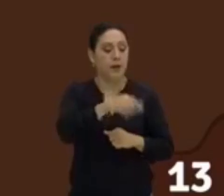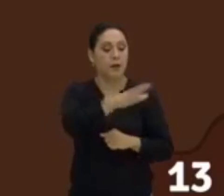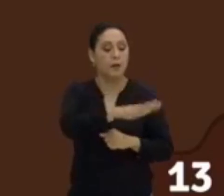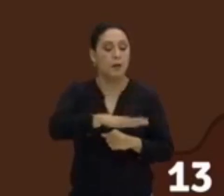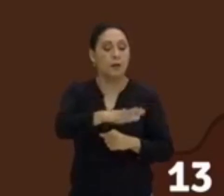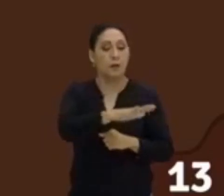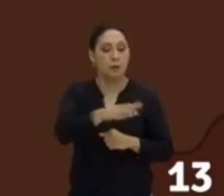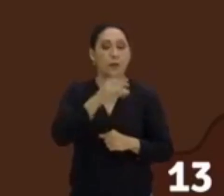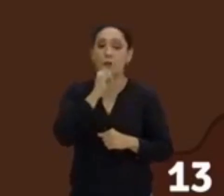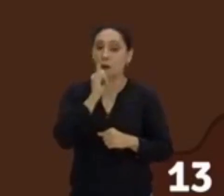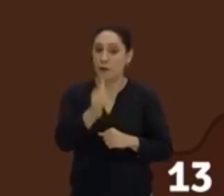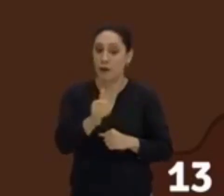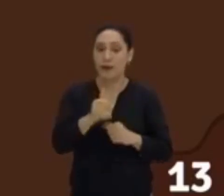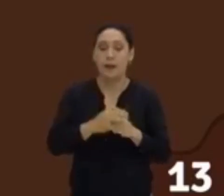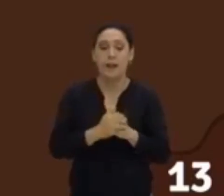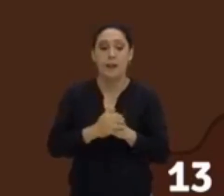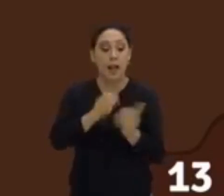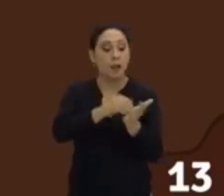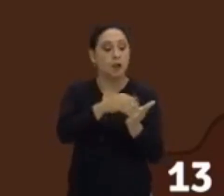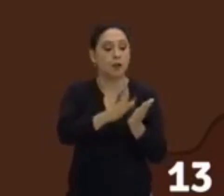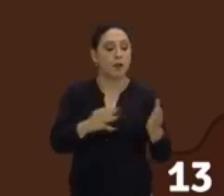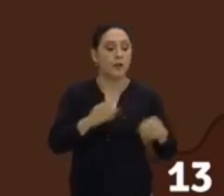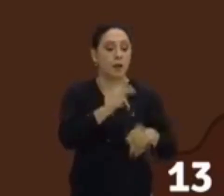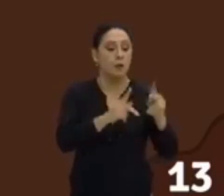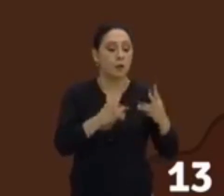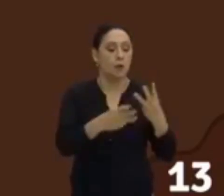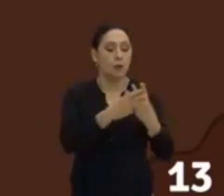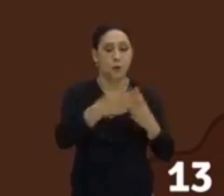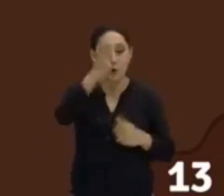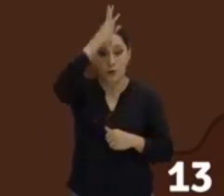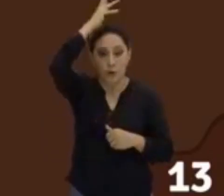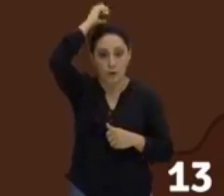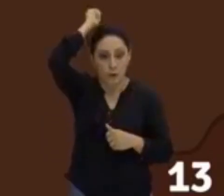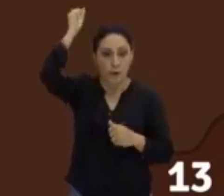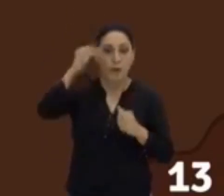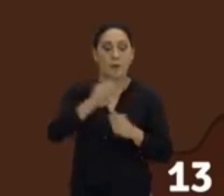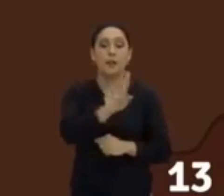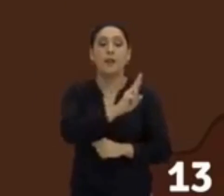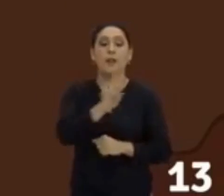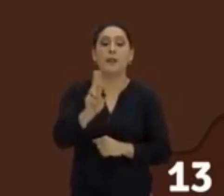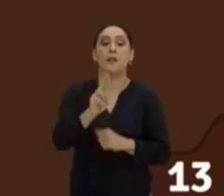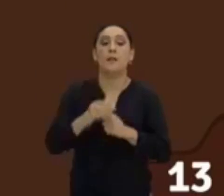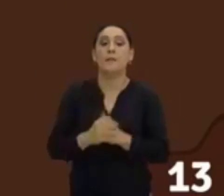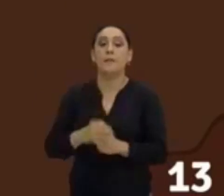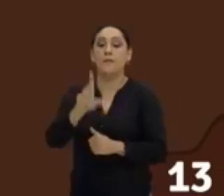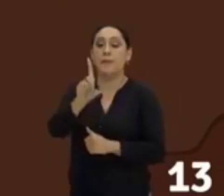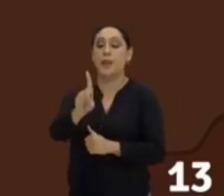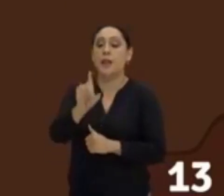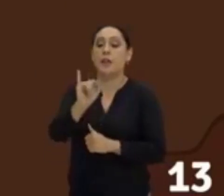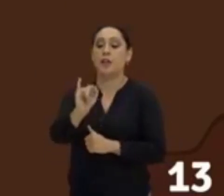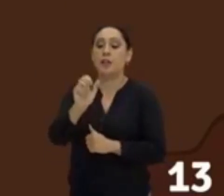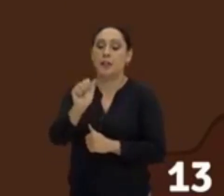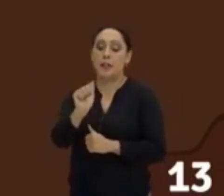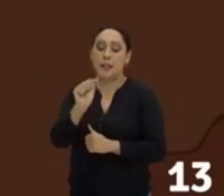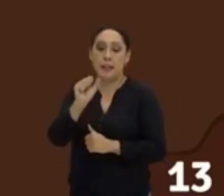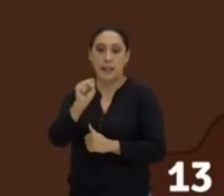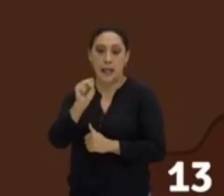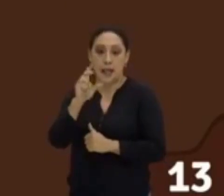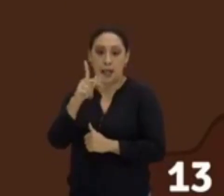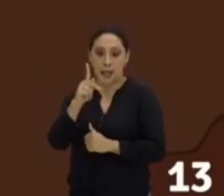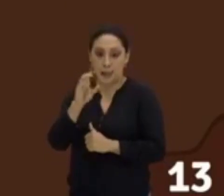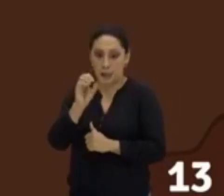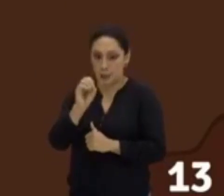como eu te disse. A expulsão dos judeus pelo Império Romano é chamada de diáspora. A